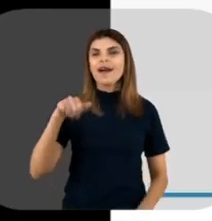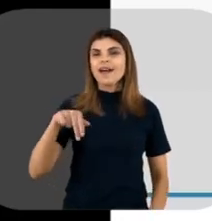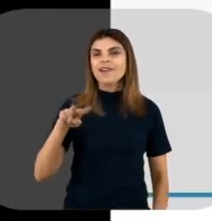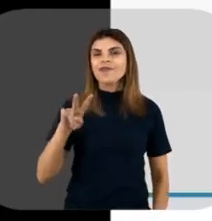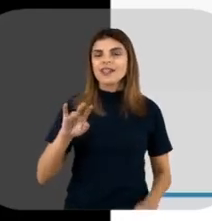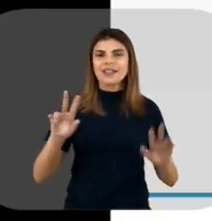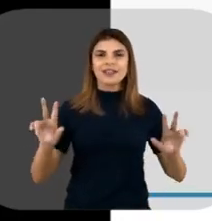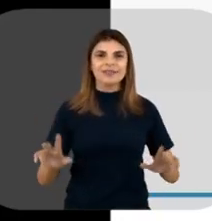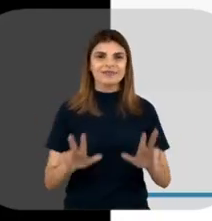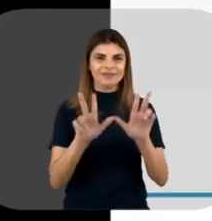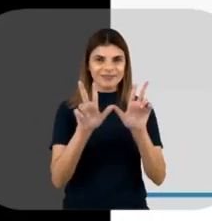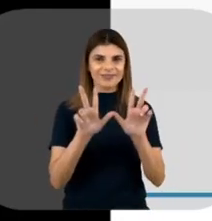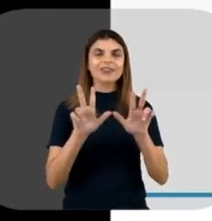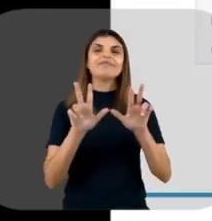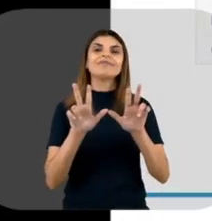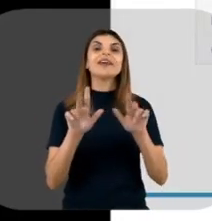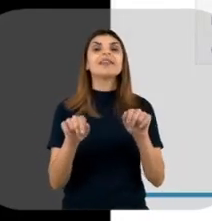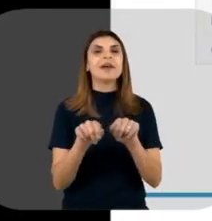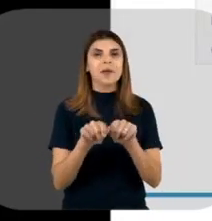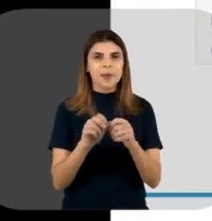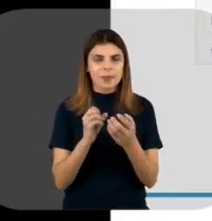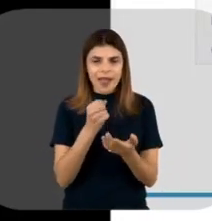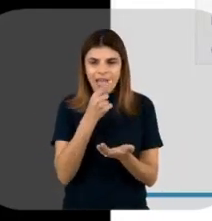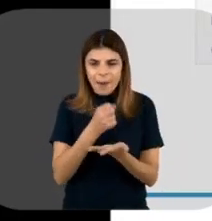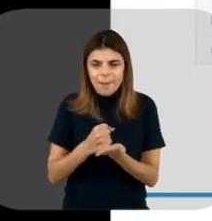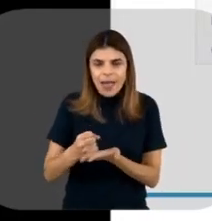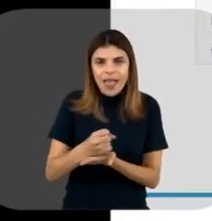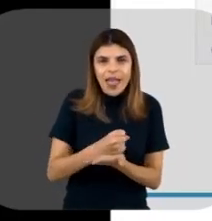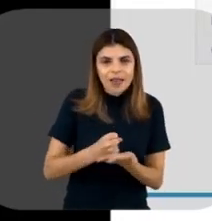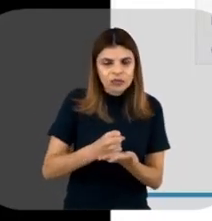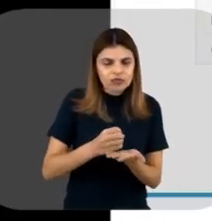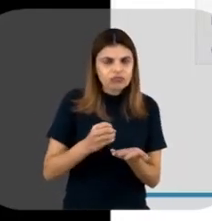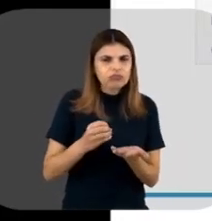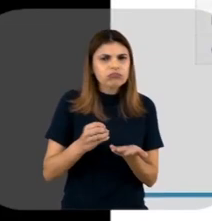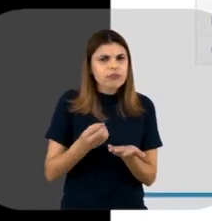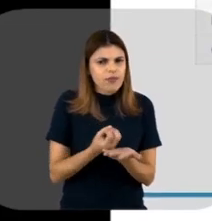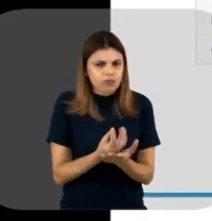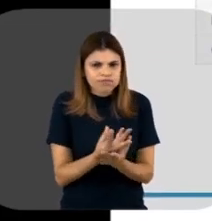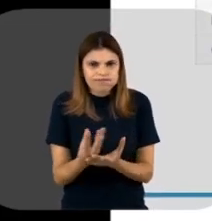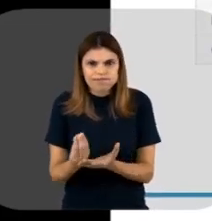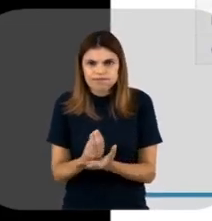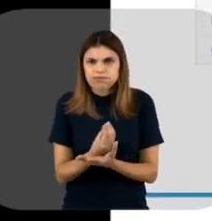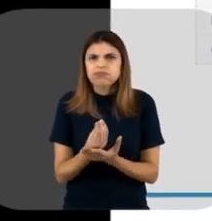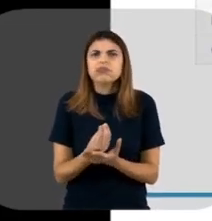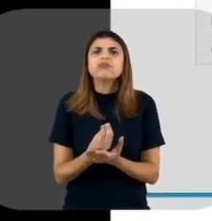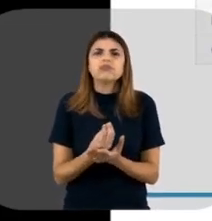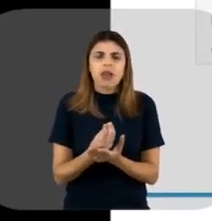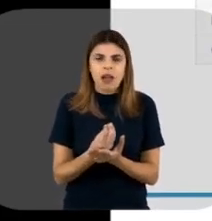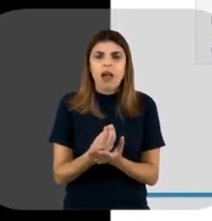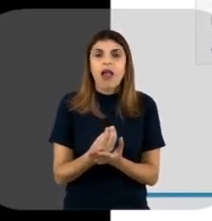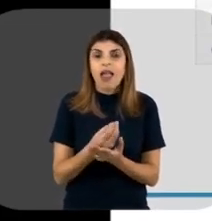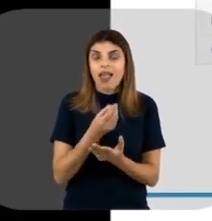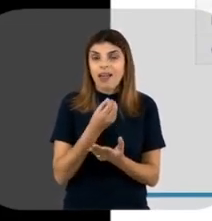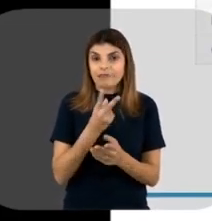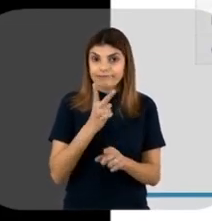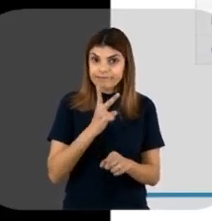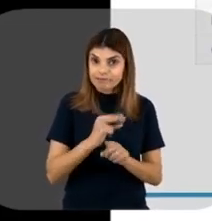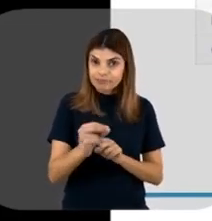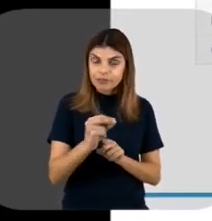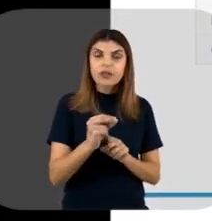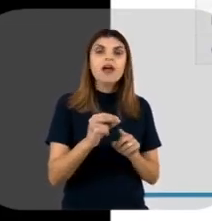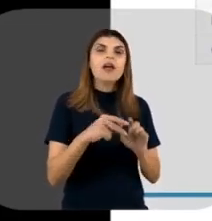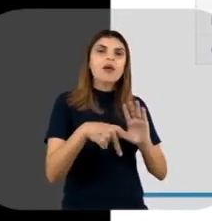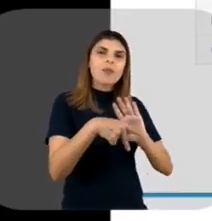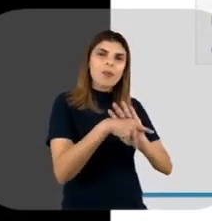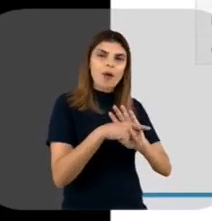coquetel também, né? Ele é formado, basicamente, né? Pelo anticorpos monoclonais, né? Contra